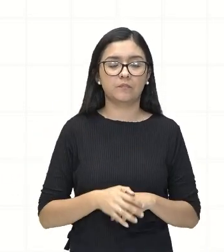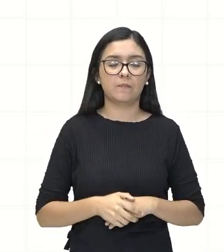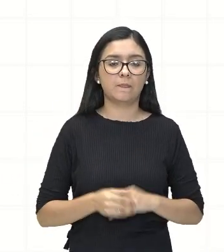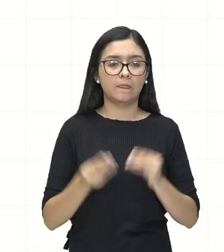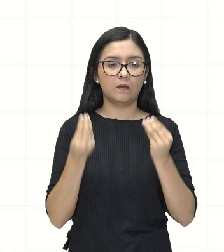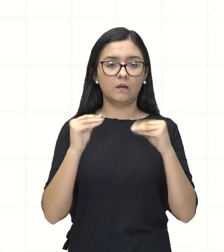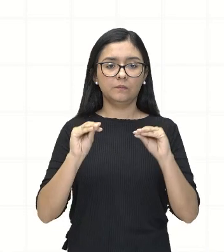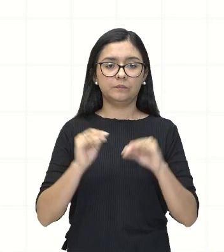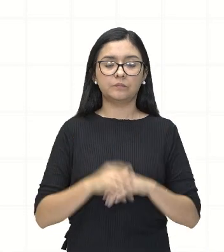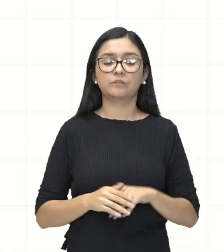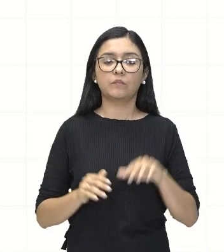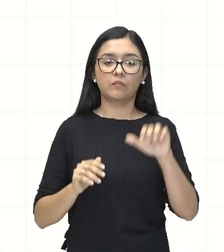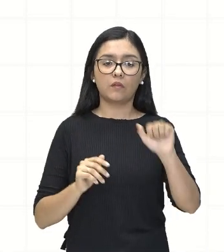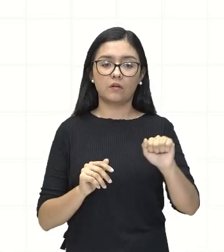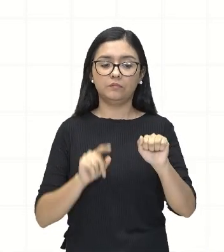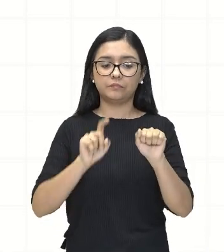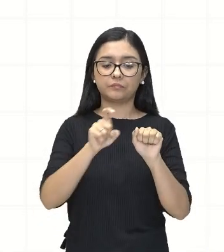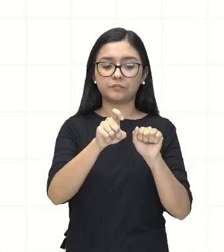AX²